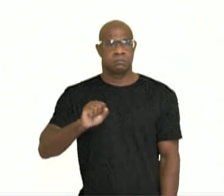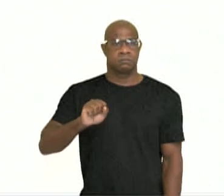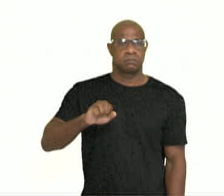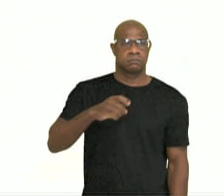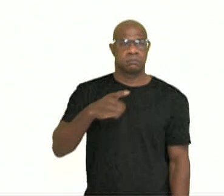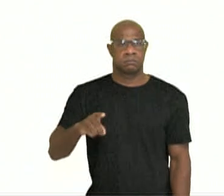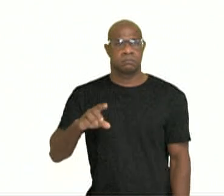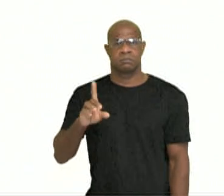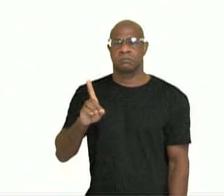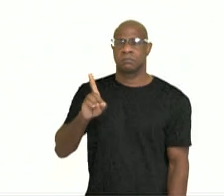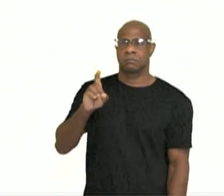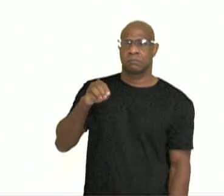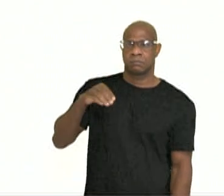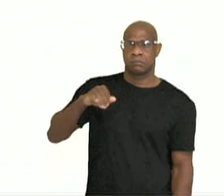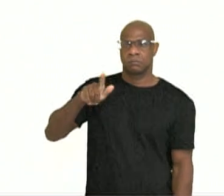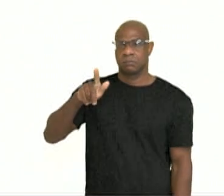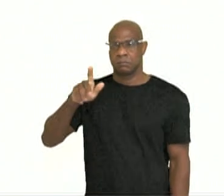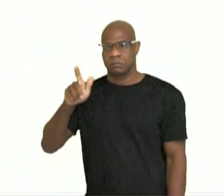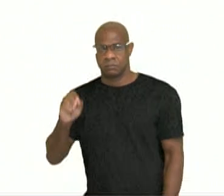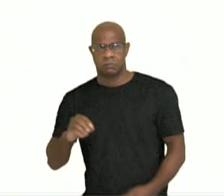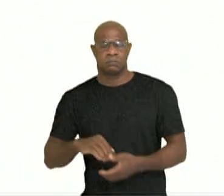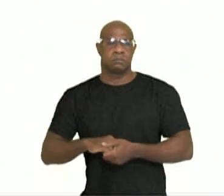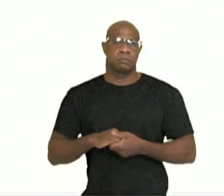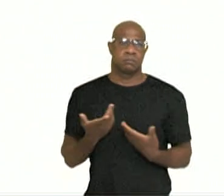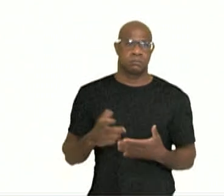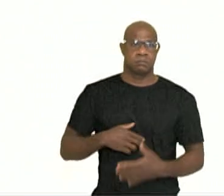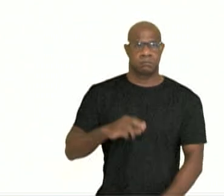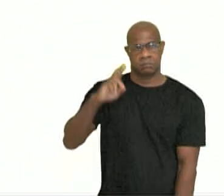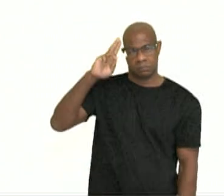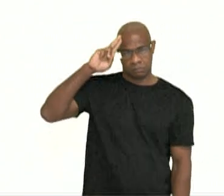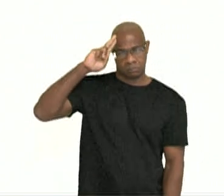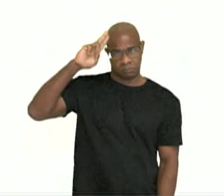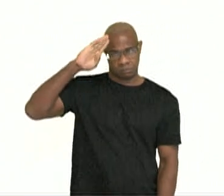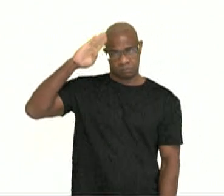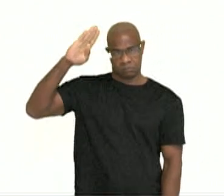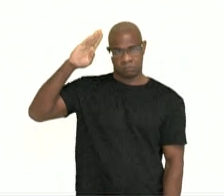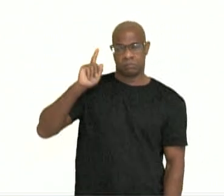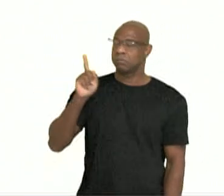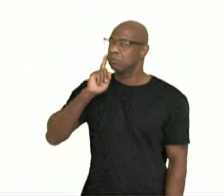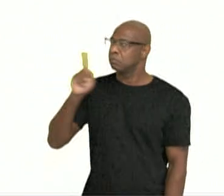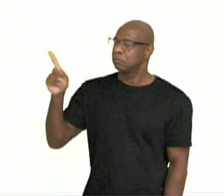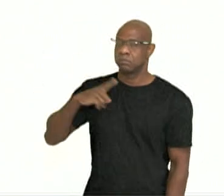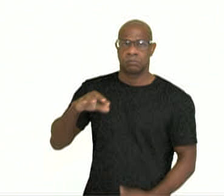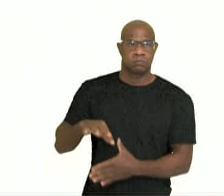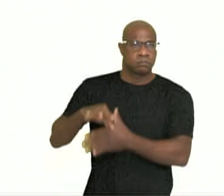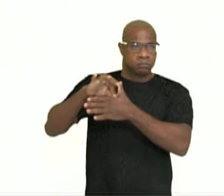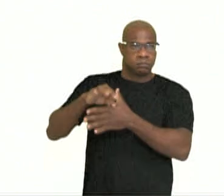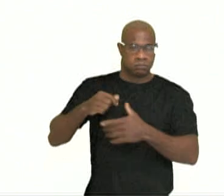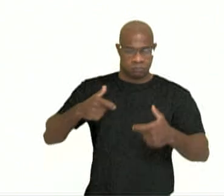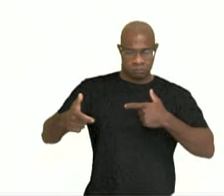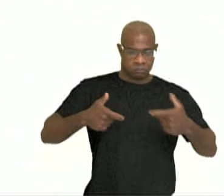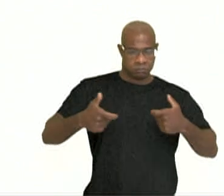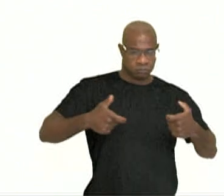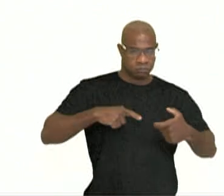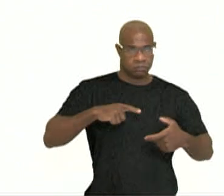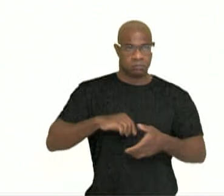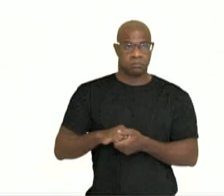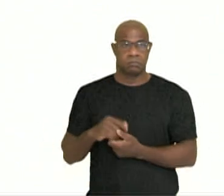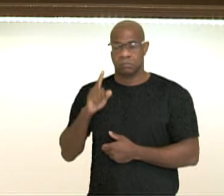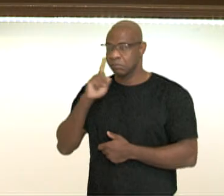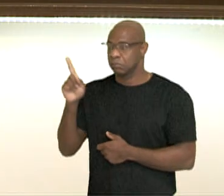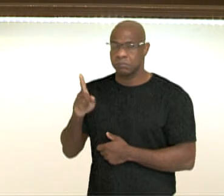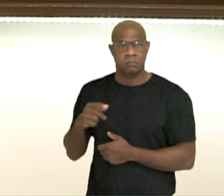estava acontecendo na França. Como general dessa rebelião, nós tivemos o Toussaint de Louverture que passou a